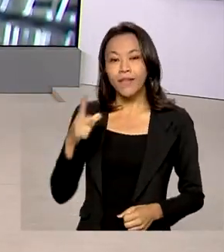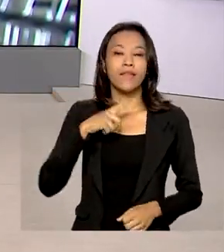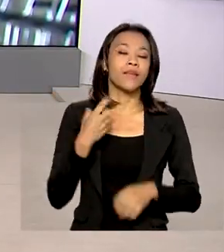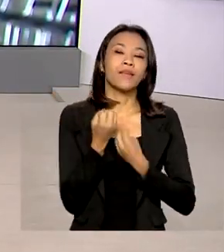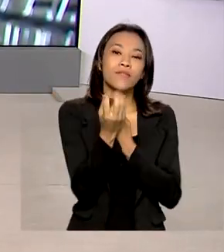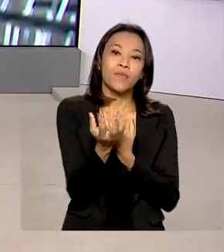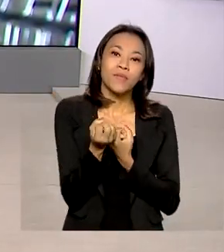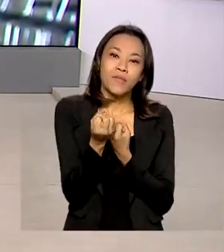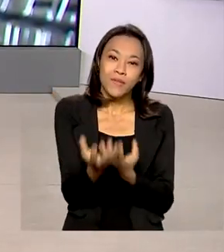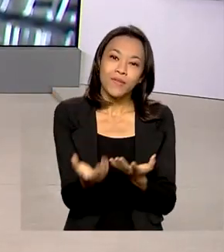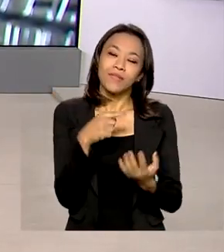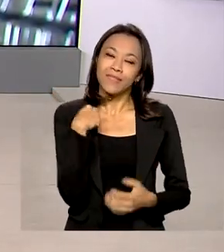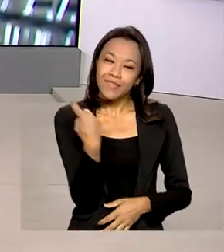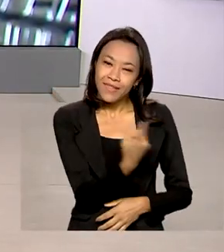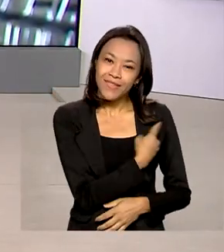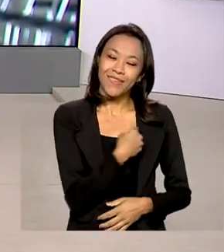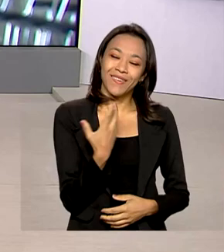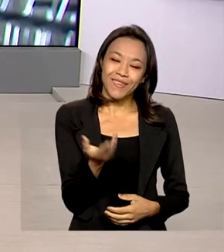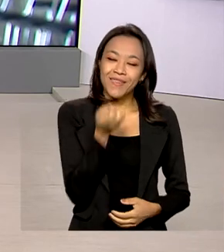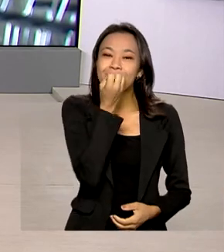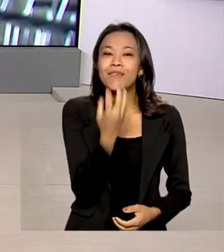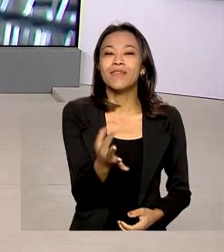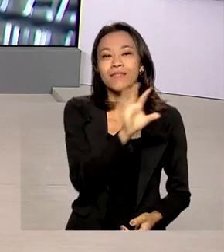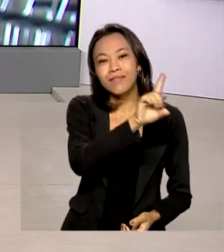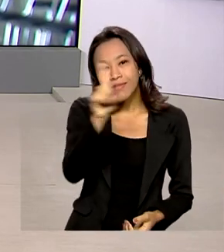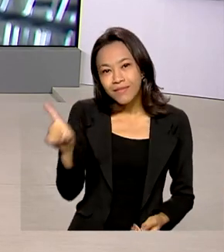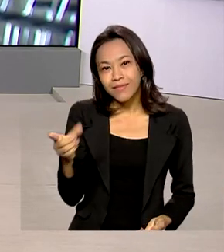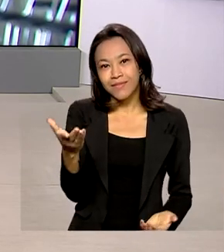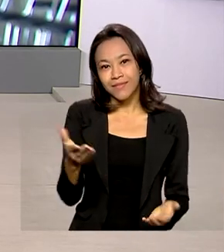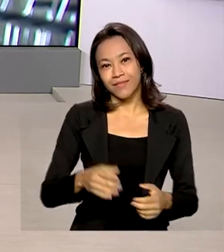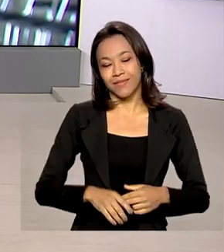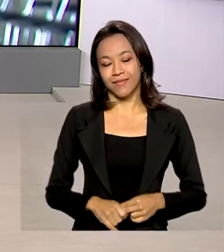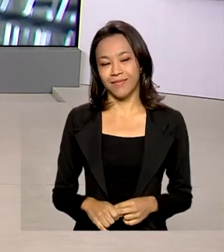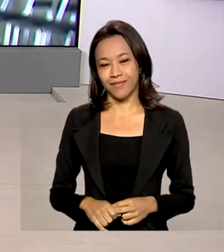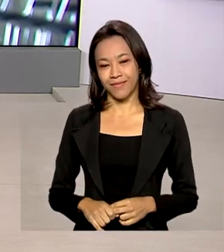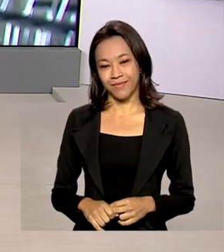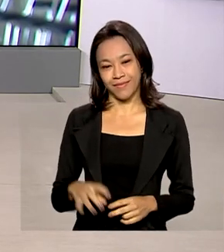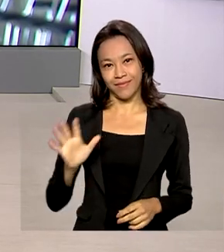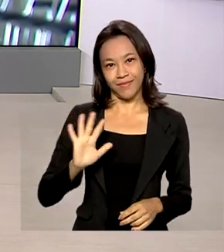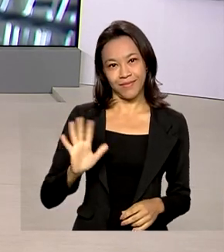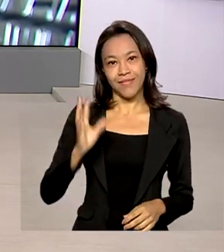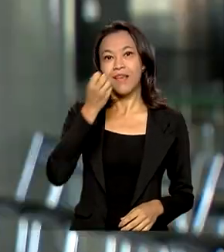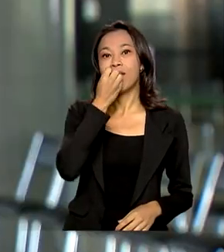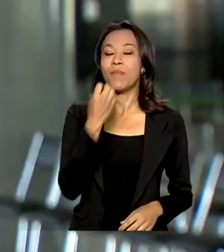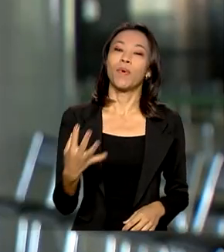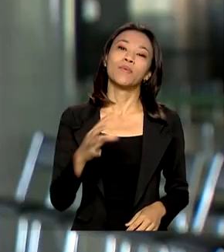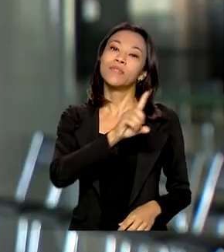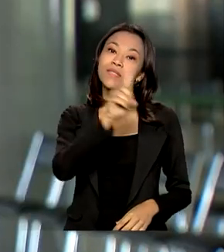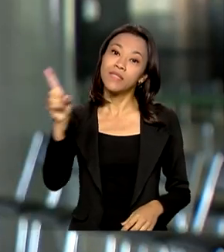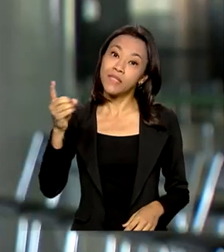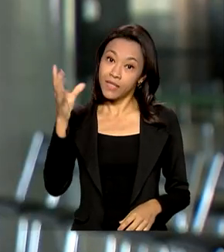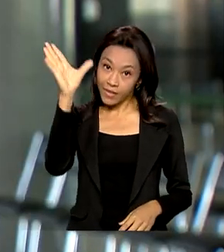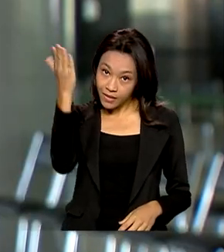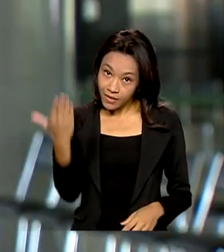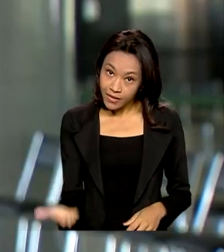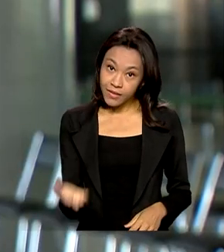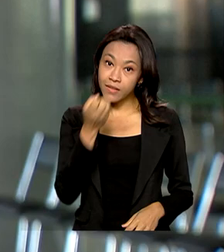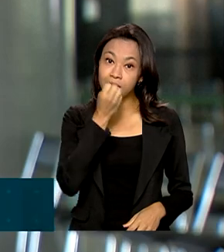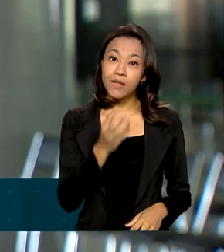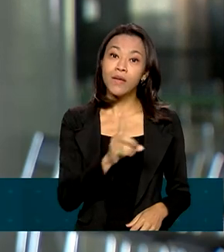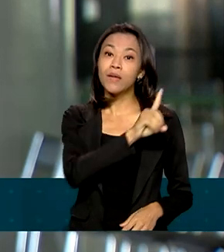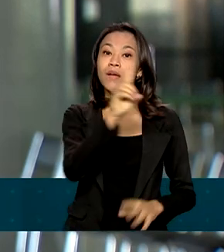informações ao vivo pra gente. Glauco, bom dia. Oi, Natália. Bom dia pra você e bom dia a todos.